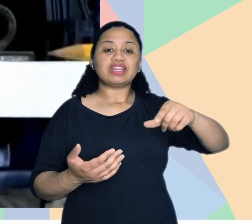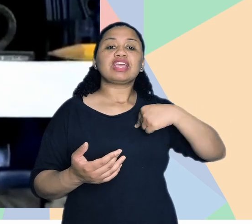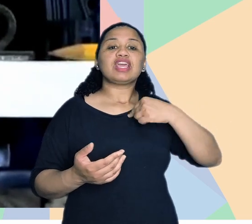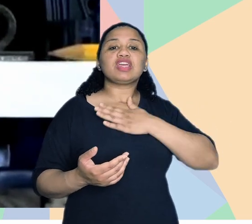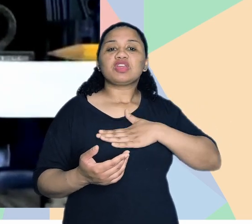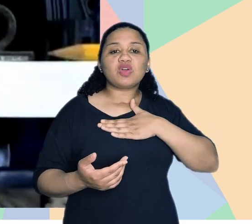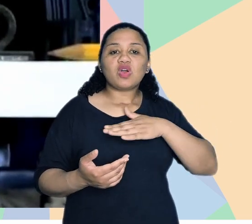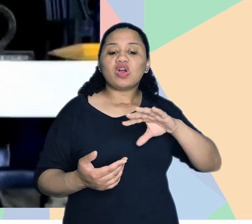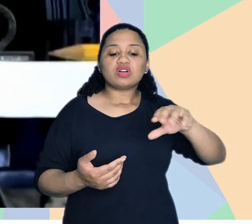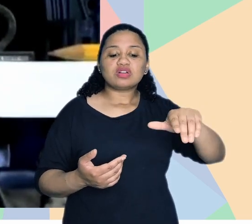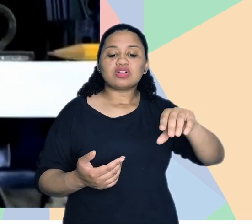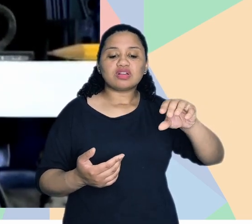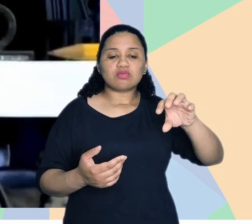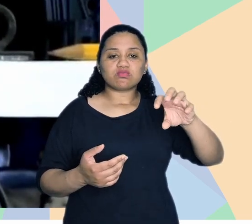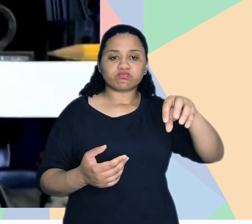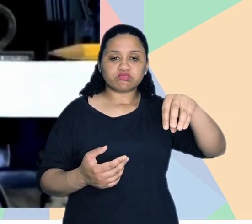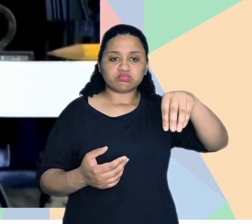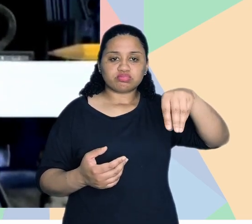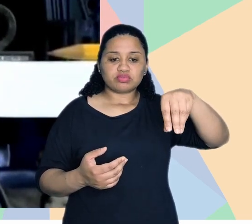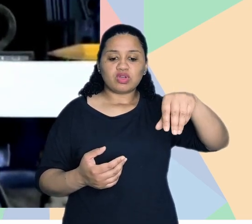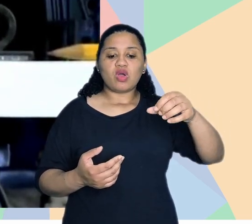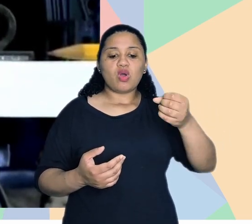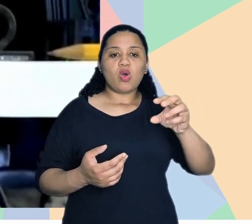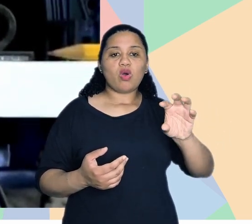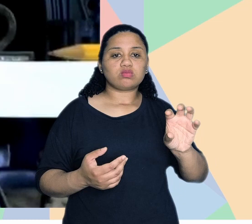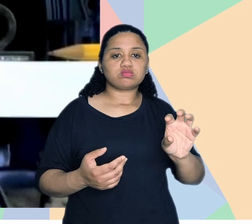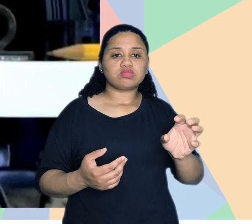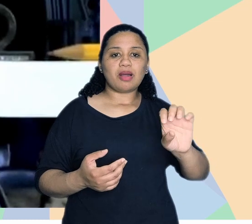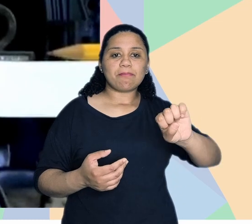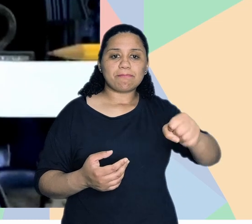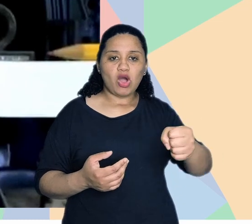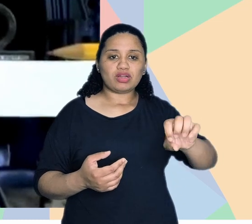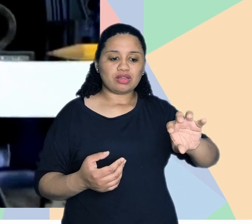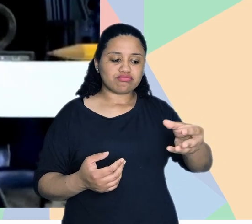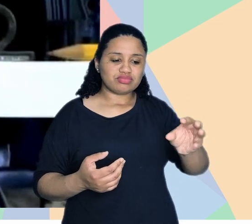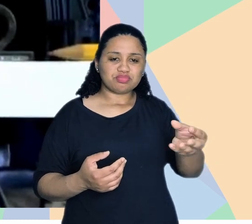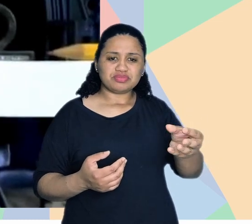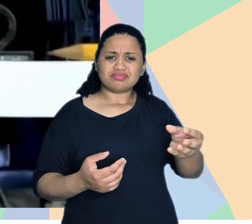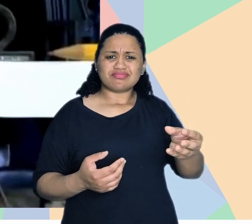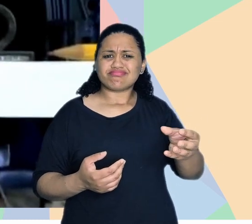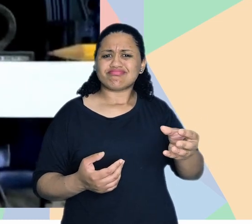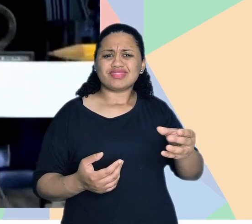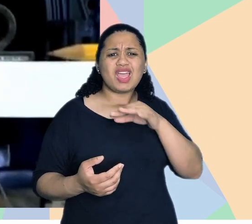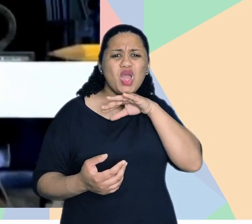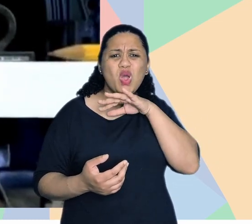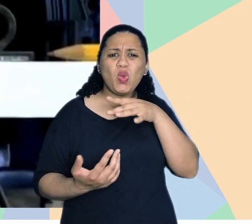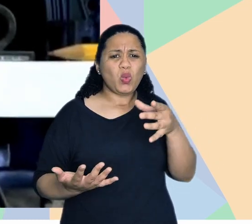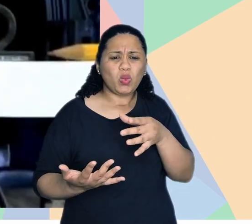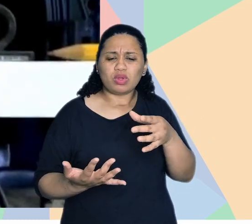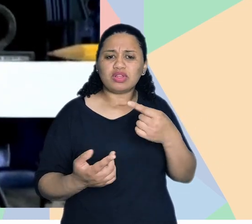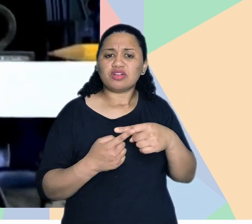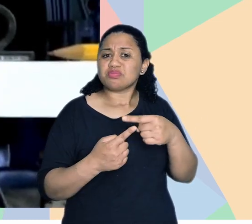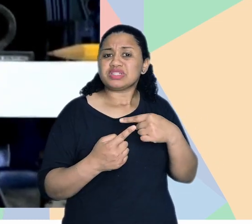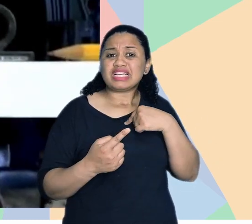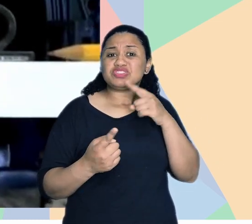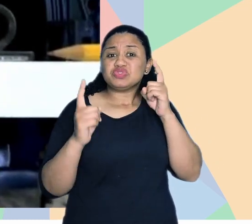Quem gosta de uma torneira daquela redondinha, né? Ou daquela maçaneta bolinha? Não é dar ódio daquilo.